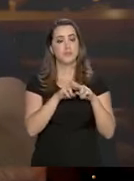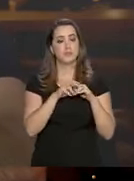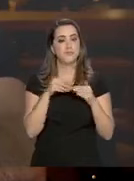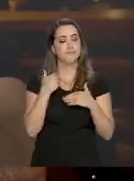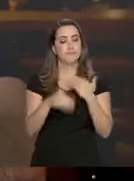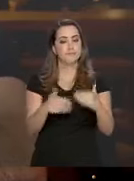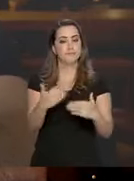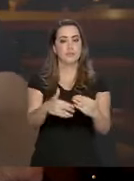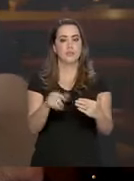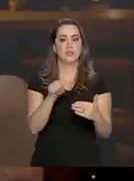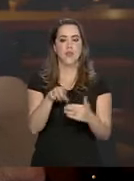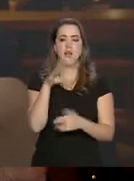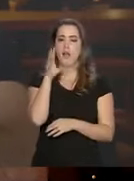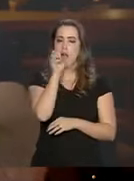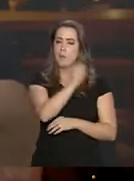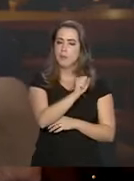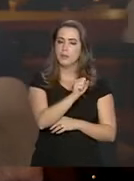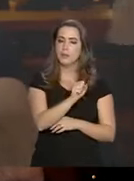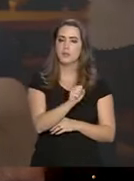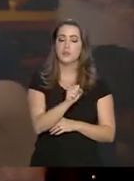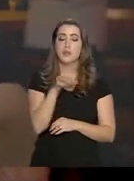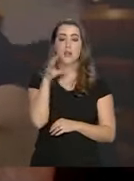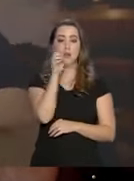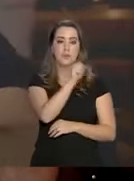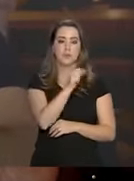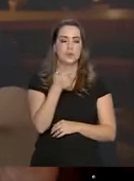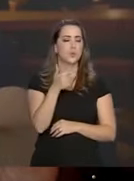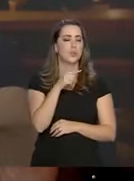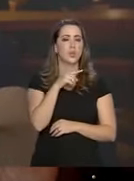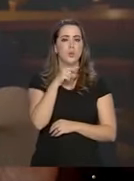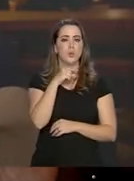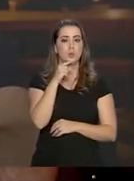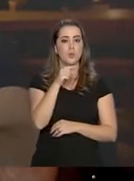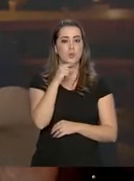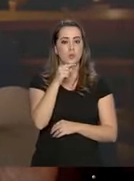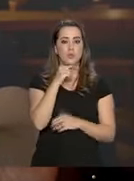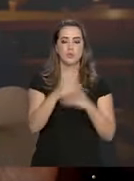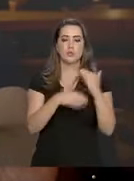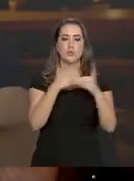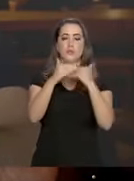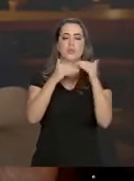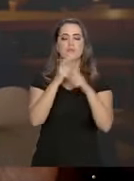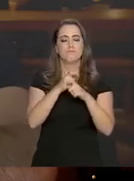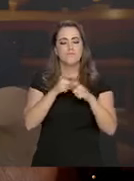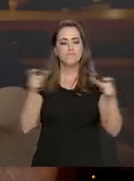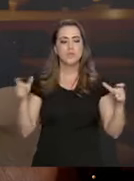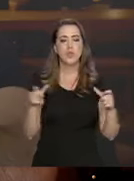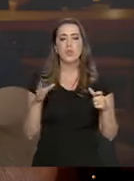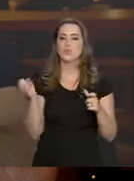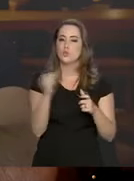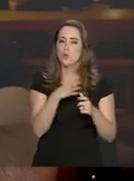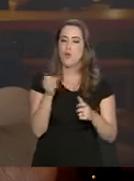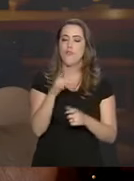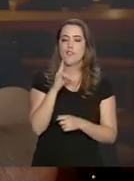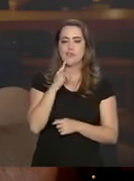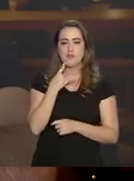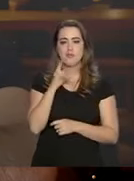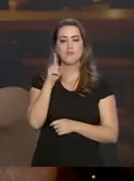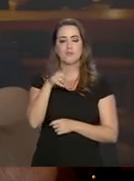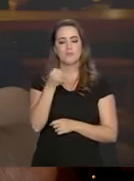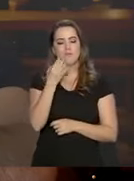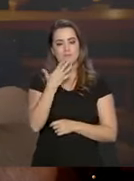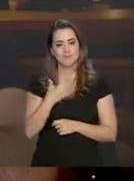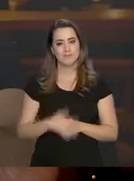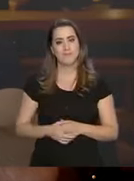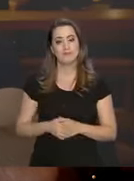isso passa a ser ágil, uma coisa rápida, eu não tenho dúvida nenhuma que vai aumentar bastante o número de rótulos e vai ser uma coisa muito boa para